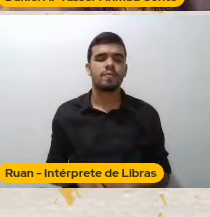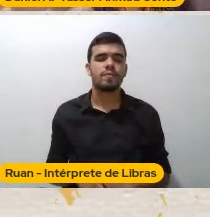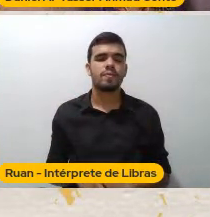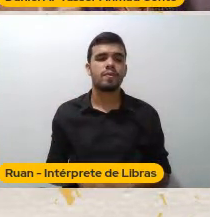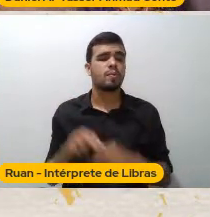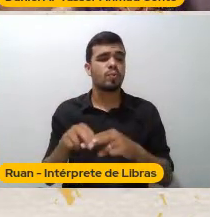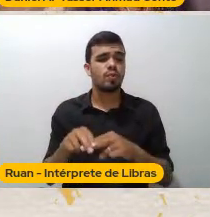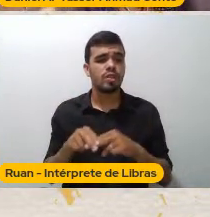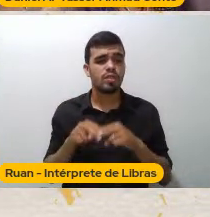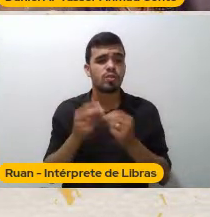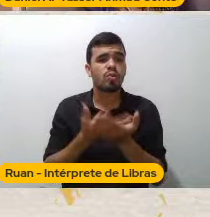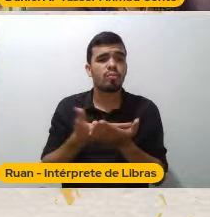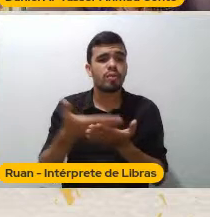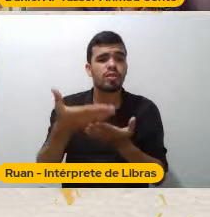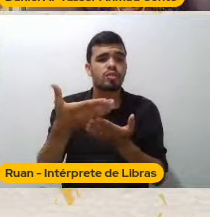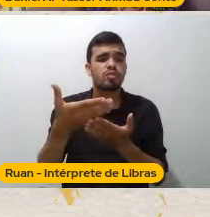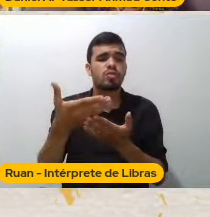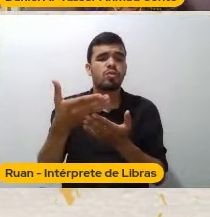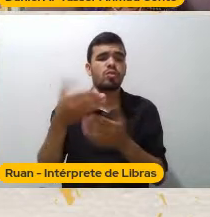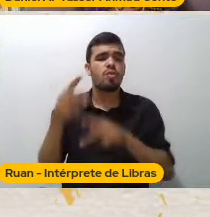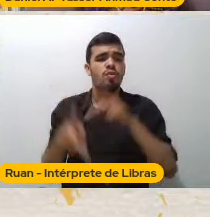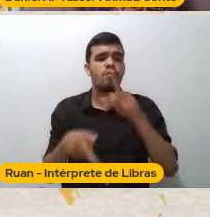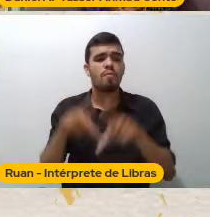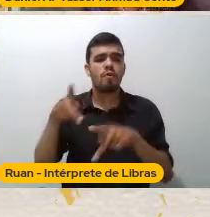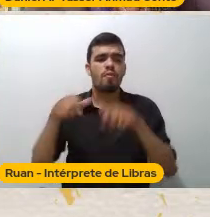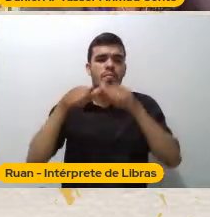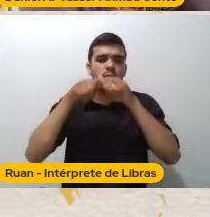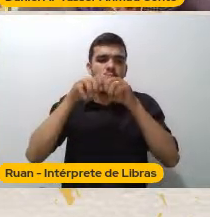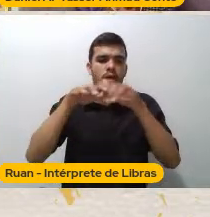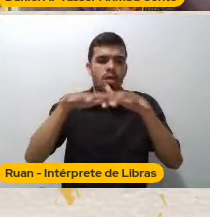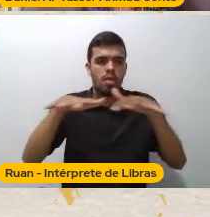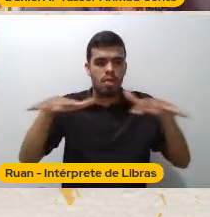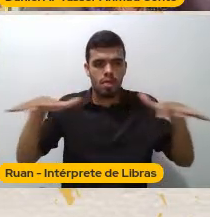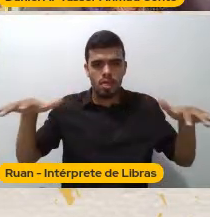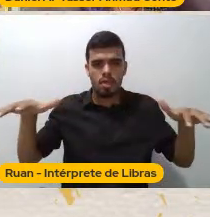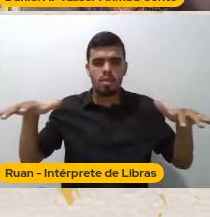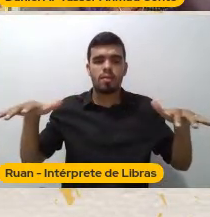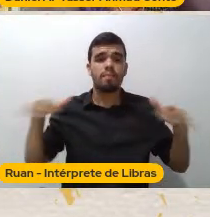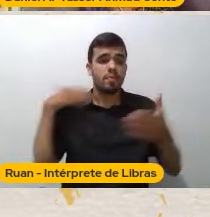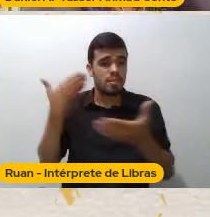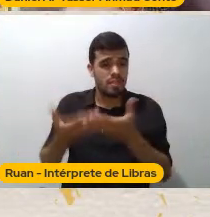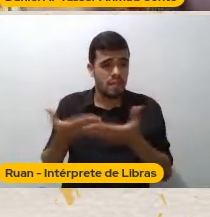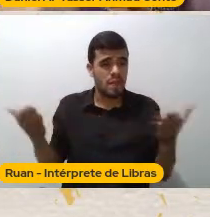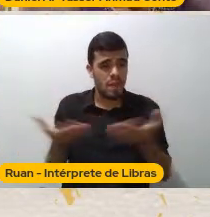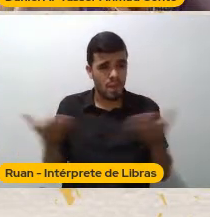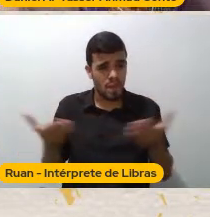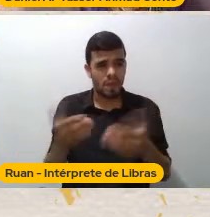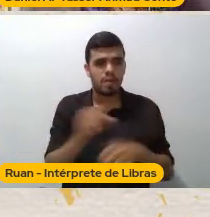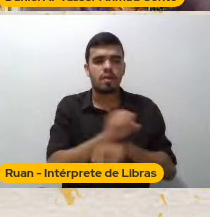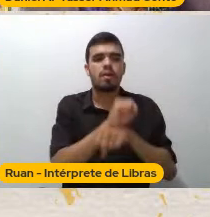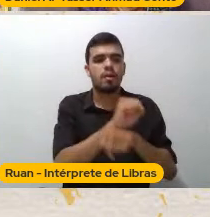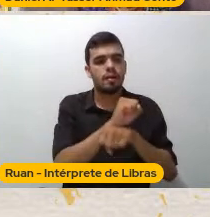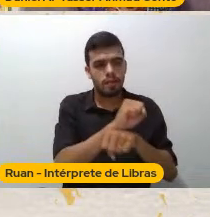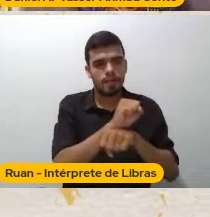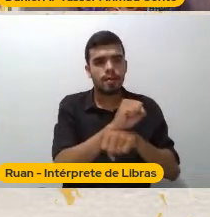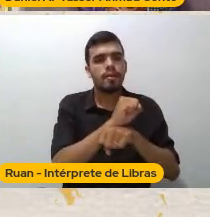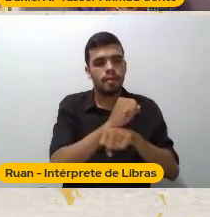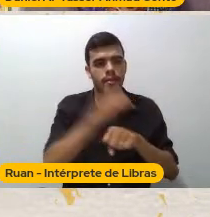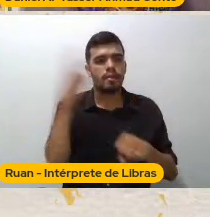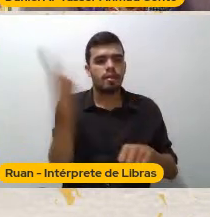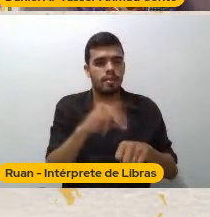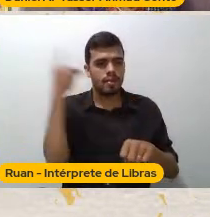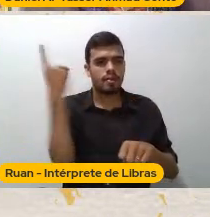Operaram Operaram situações De escravidão Até hoje Inoperassem A reação